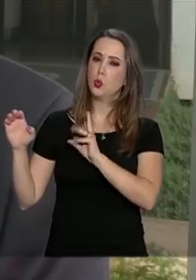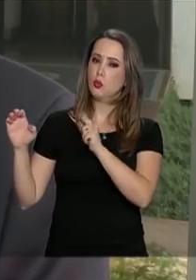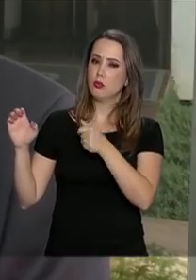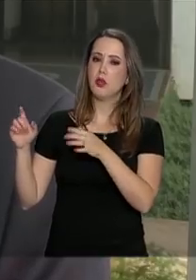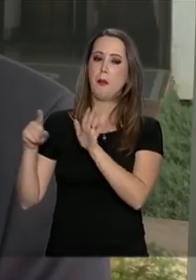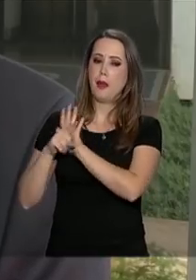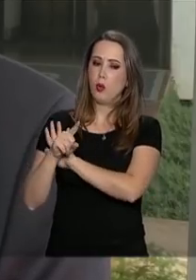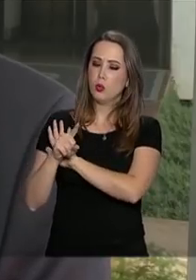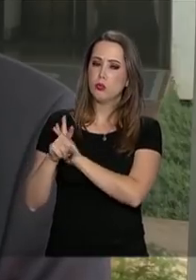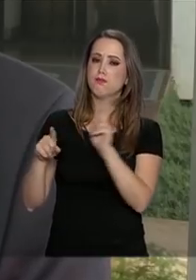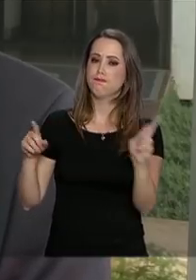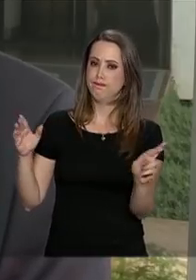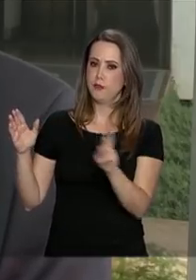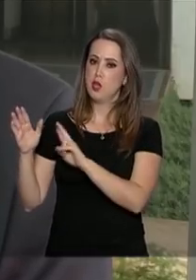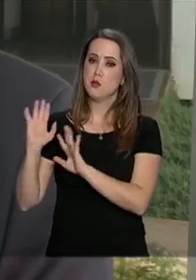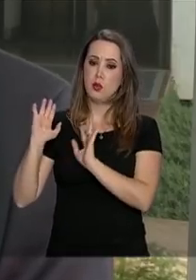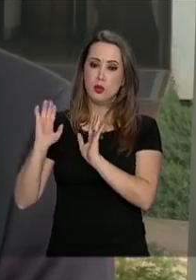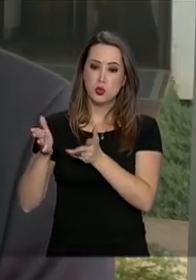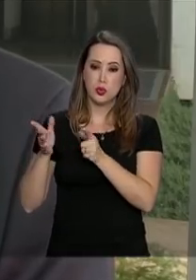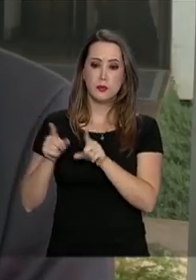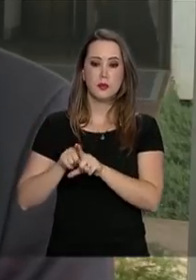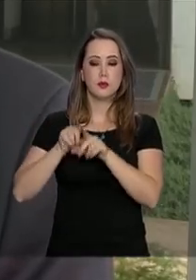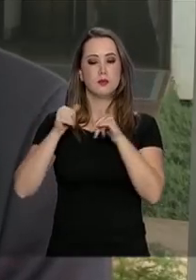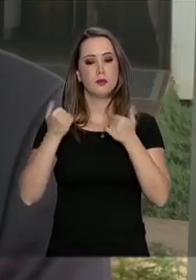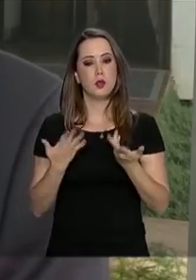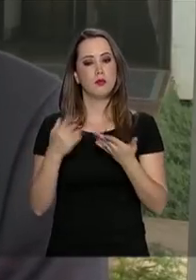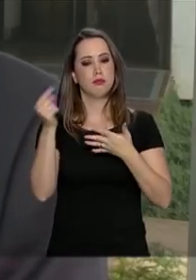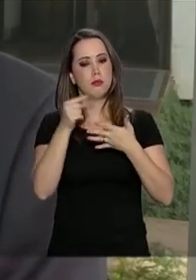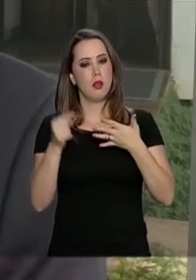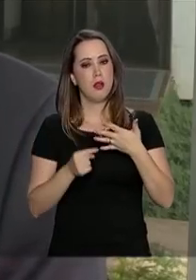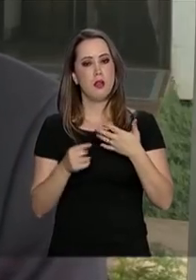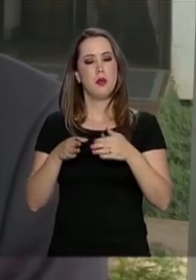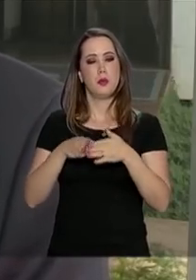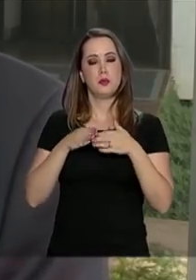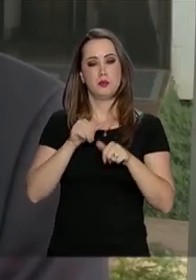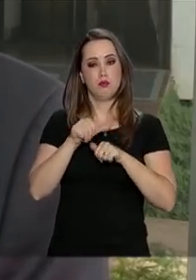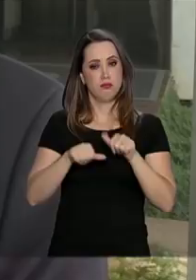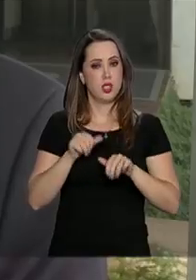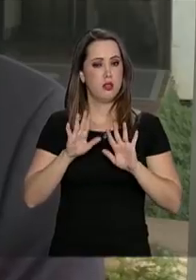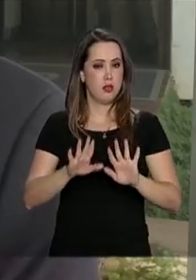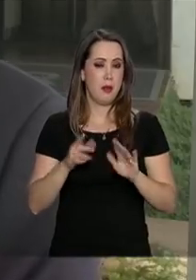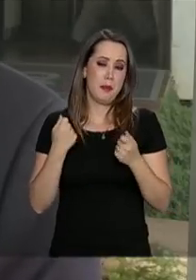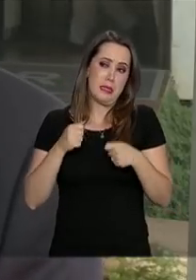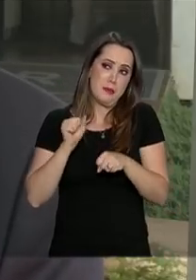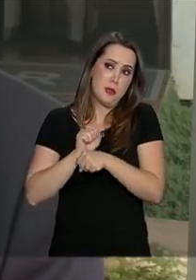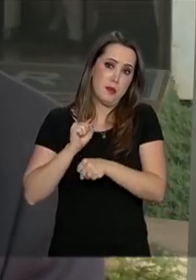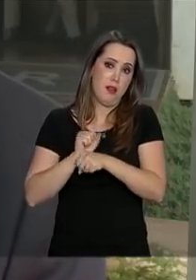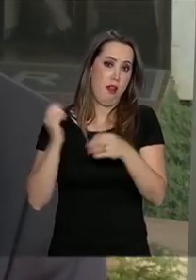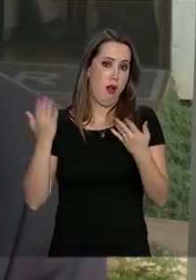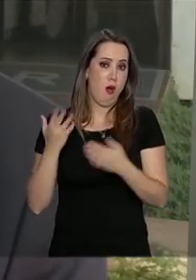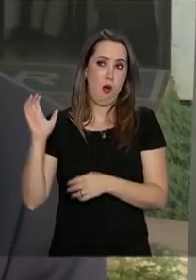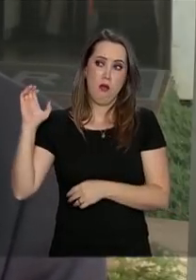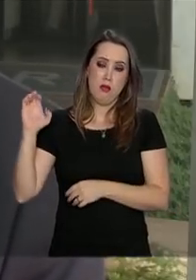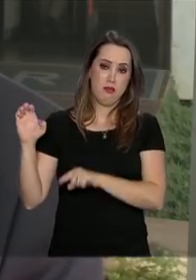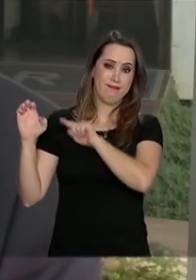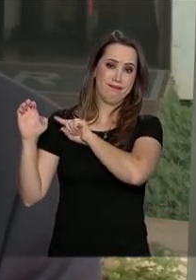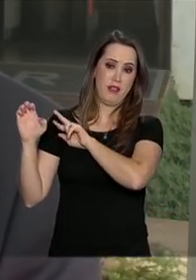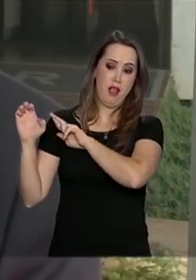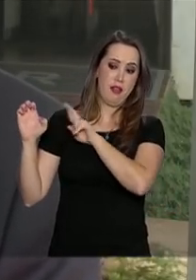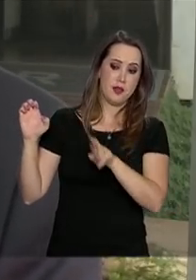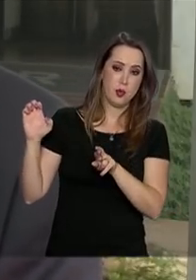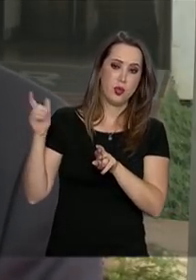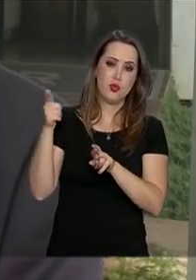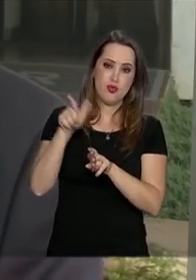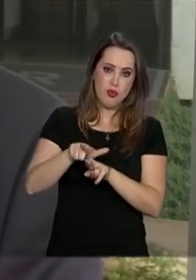solicitações de alteração das medidas que foram adotadas. Nós vamos ter que aguardar agora a resposta da União